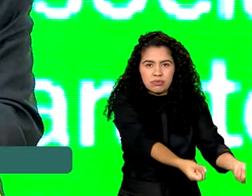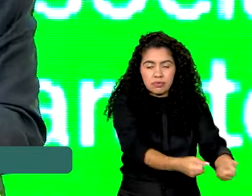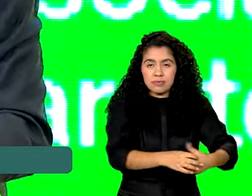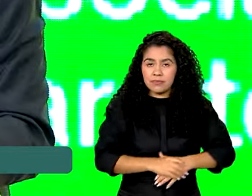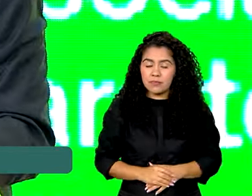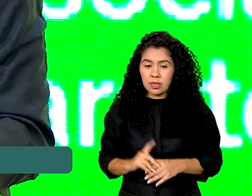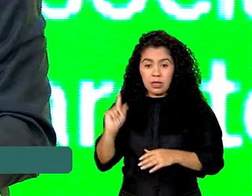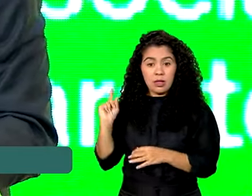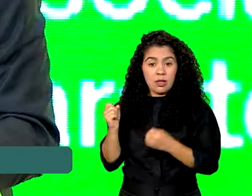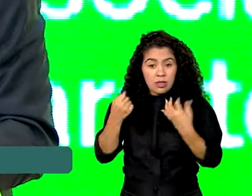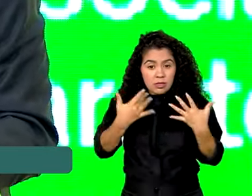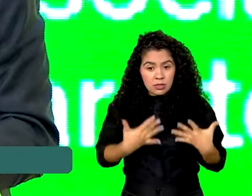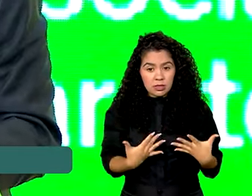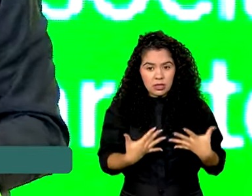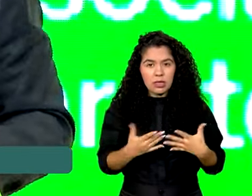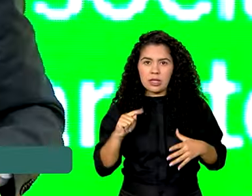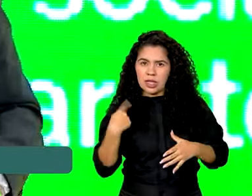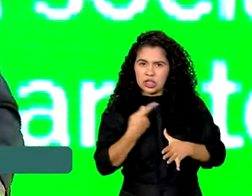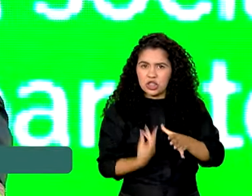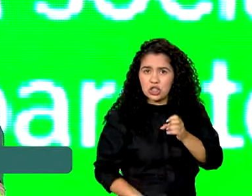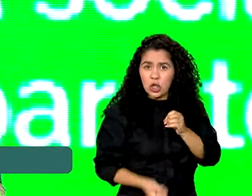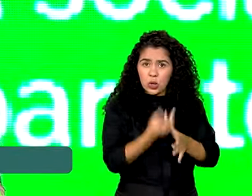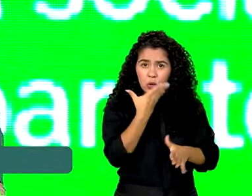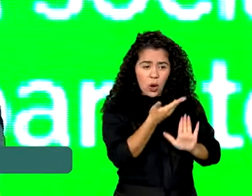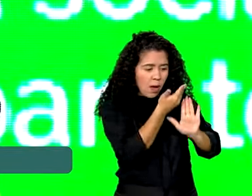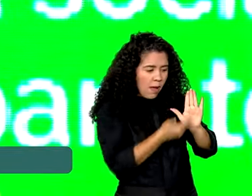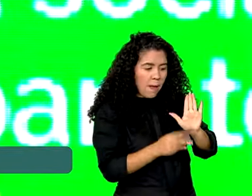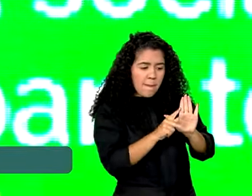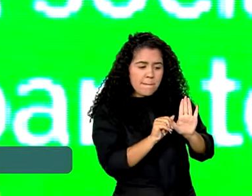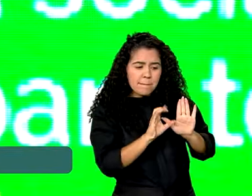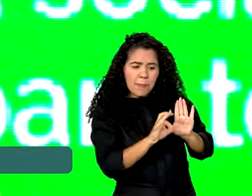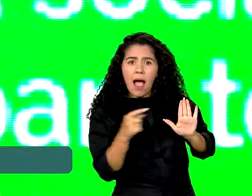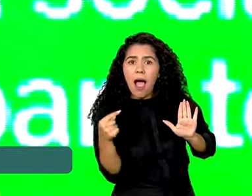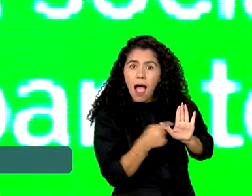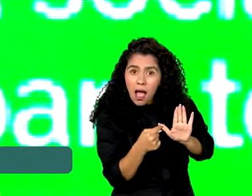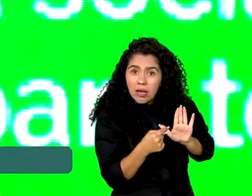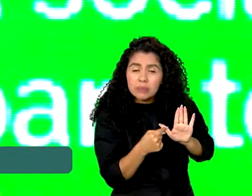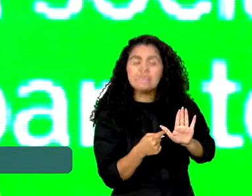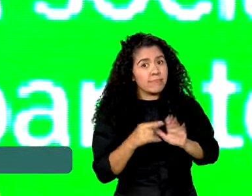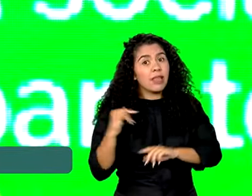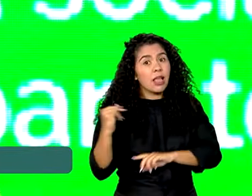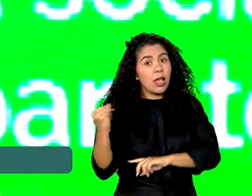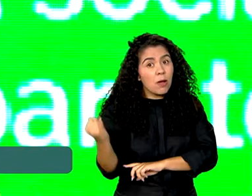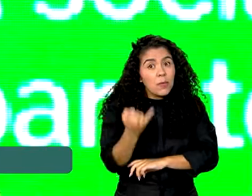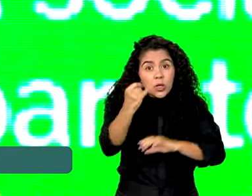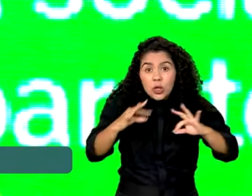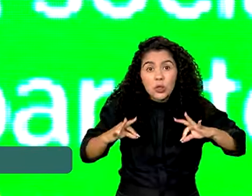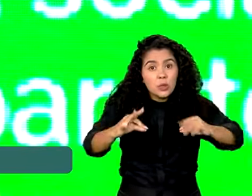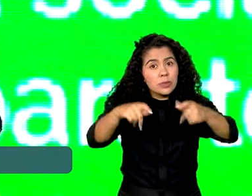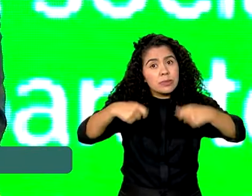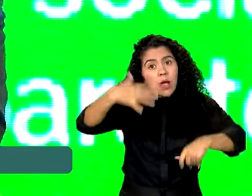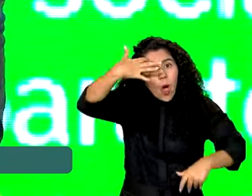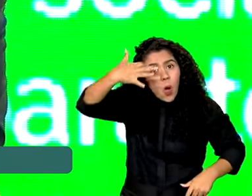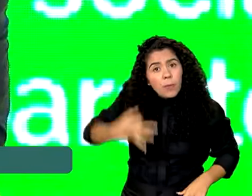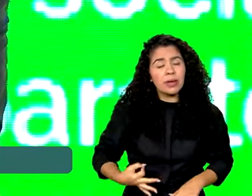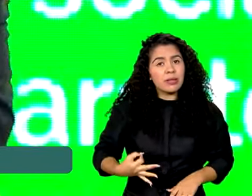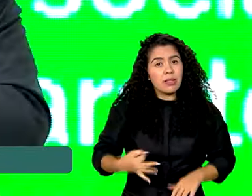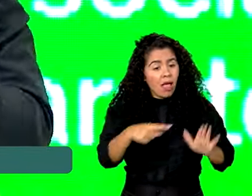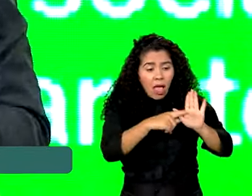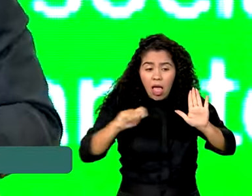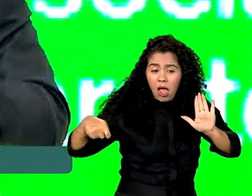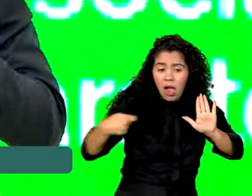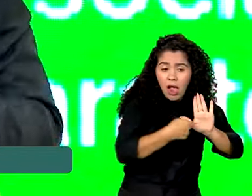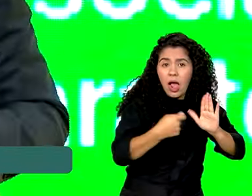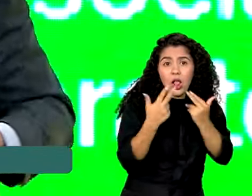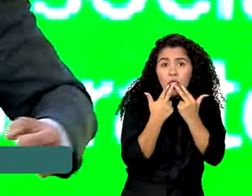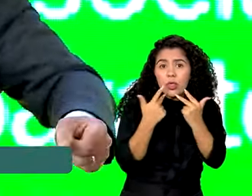a gente fez uma coisa chamada Pacto Seleções, é importante que todo mundo venda. É uma novidade